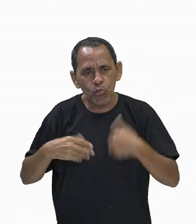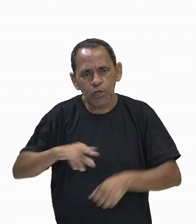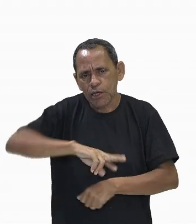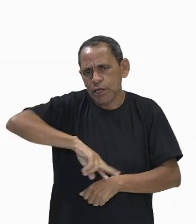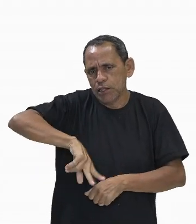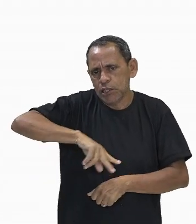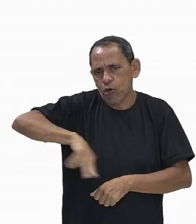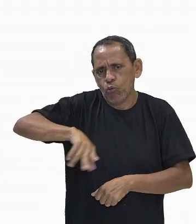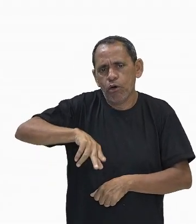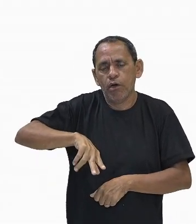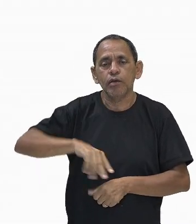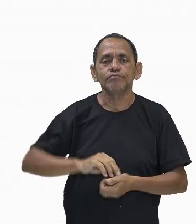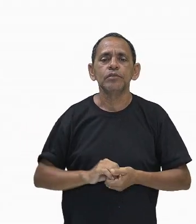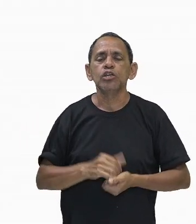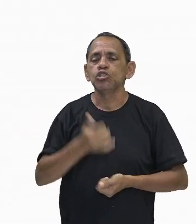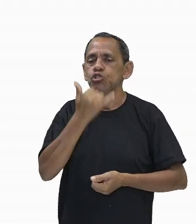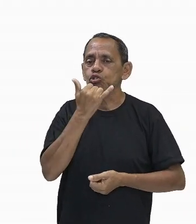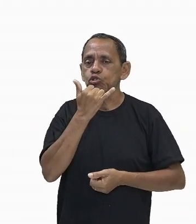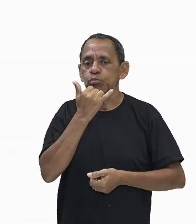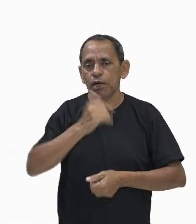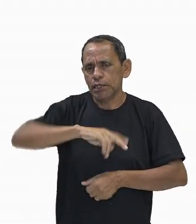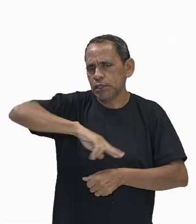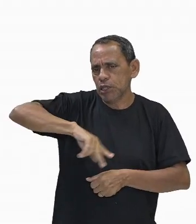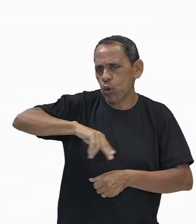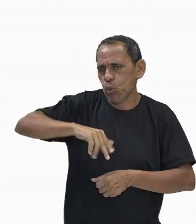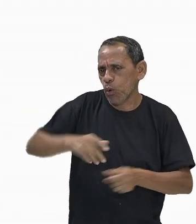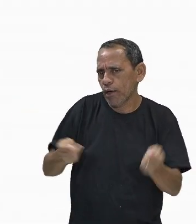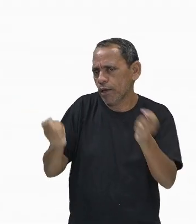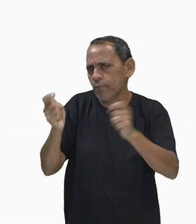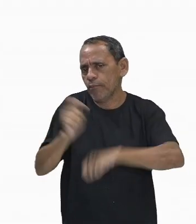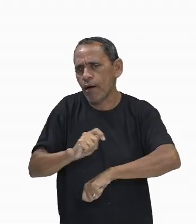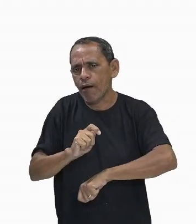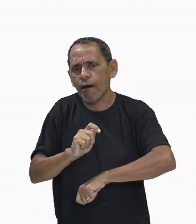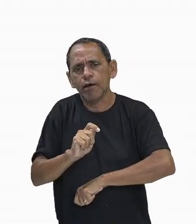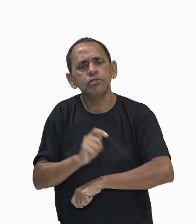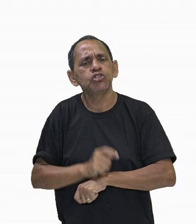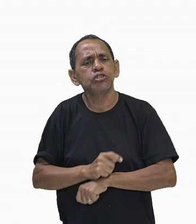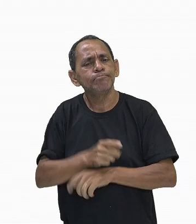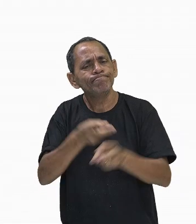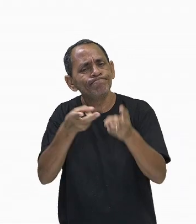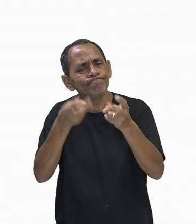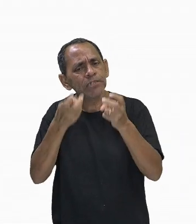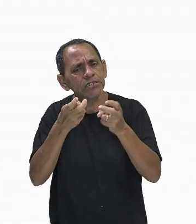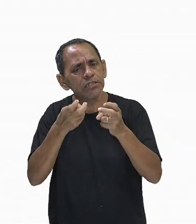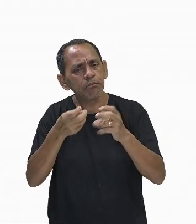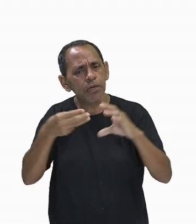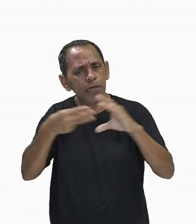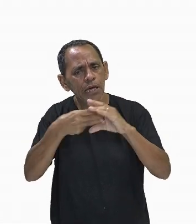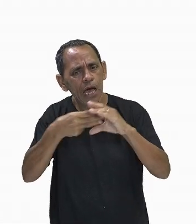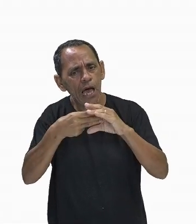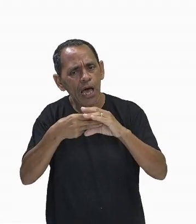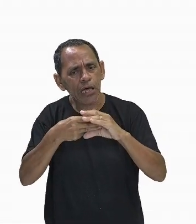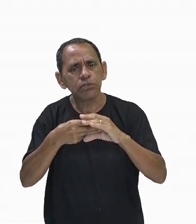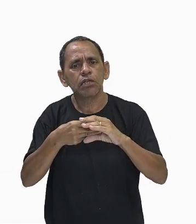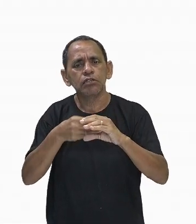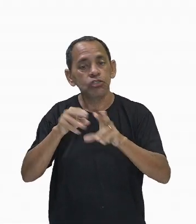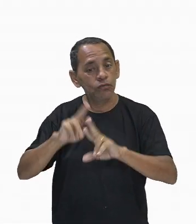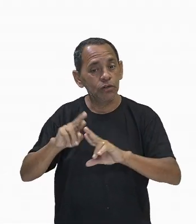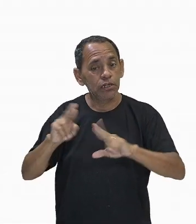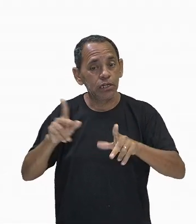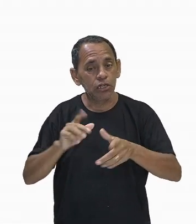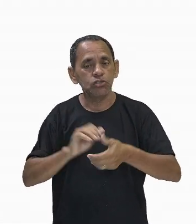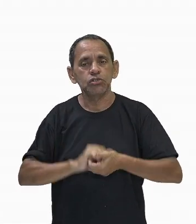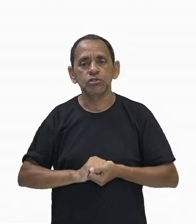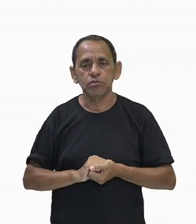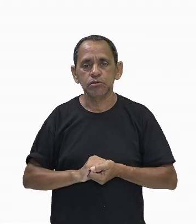na verdade, de distinguir, e as células estranhas. Essas condições, em condições anormais, quando isso